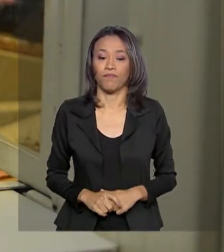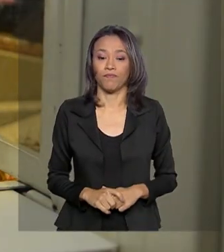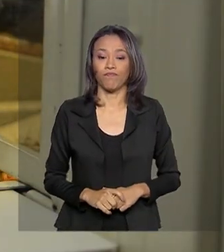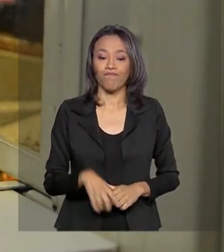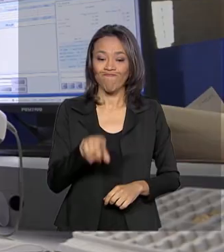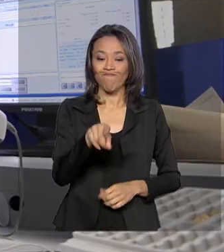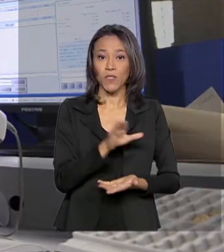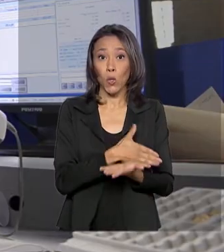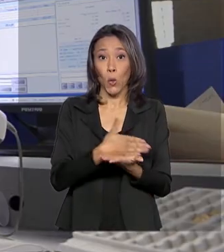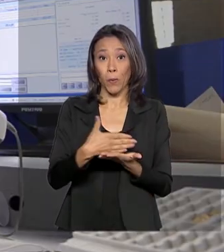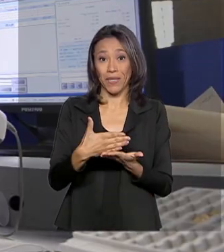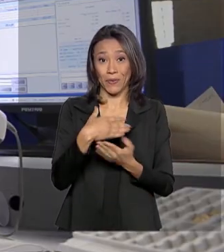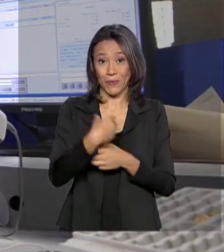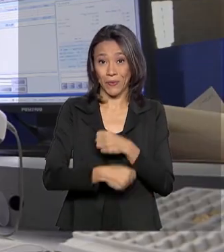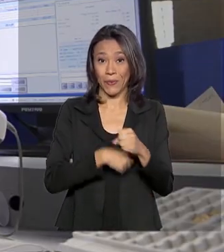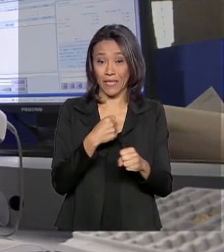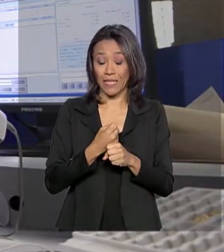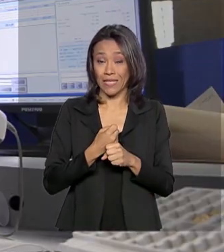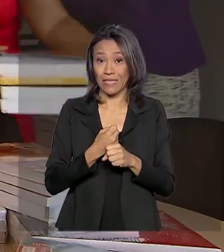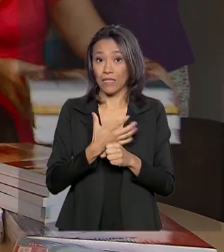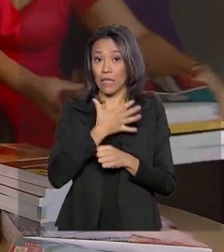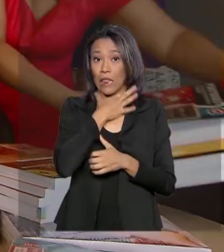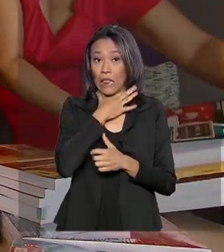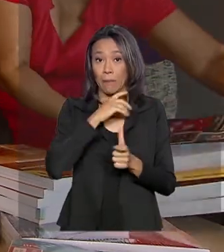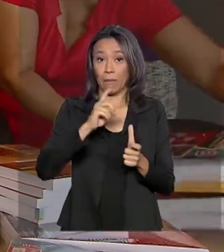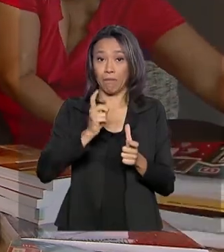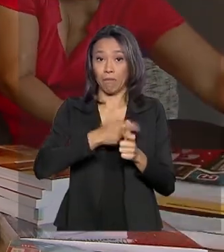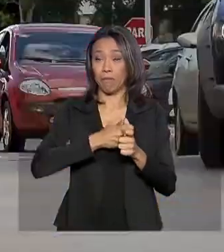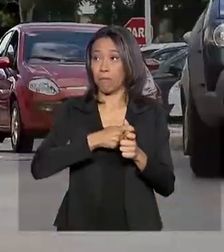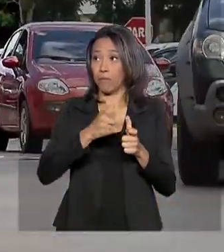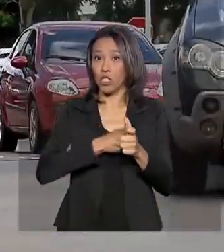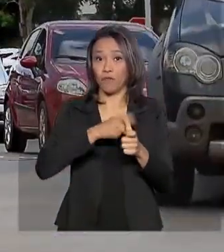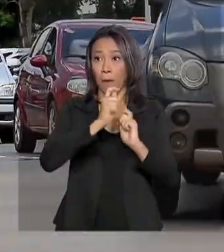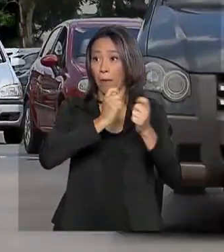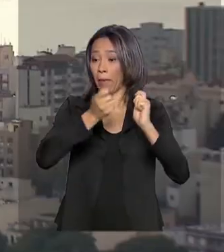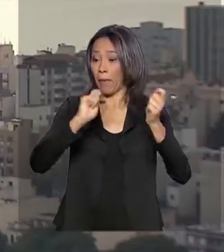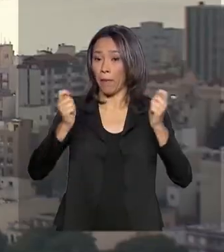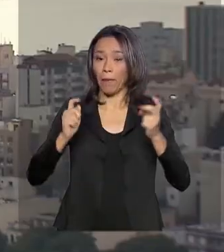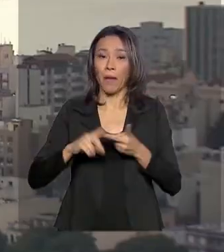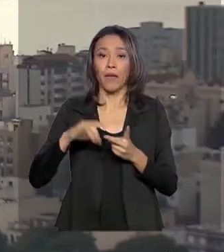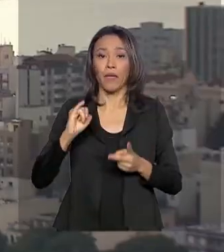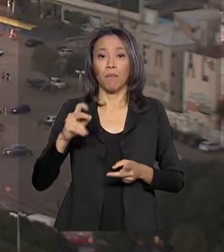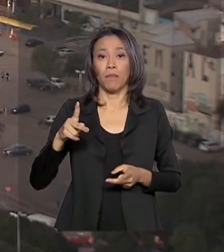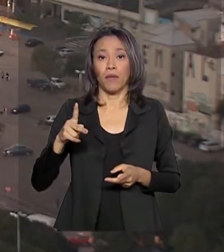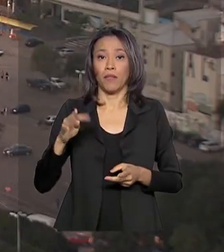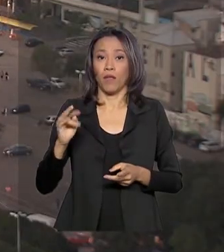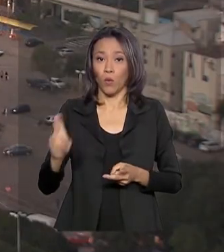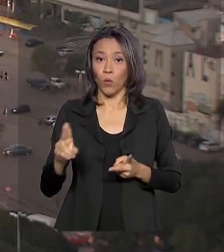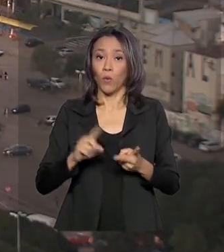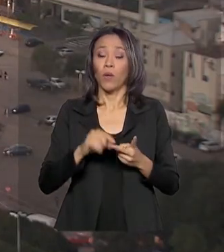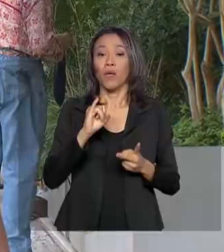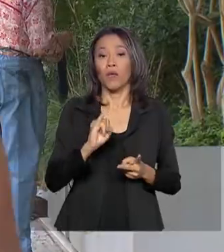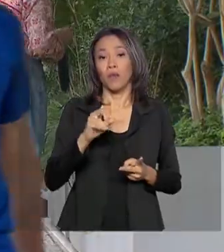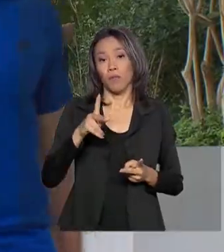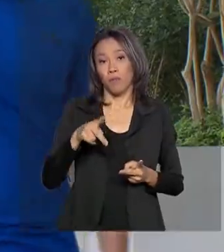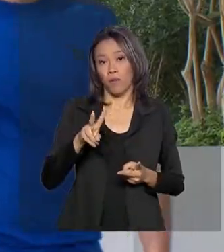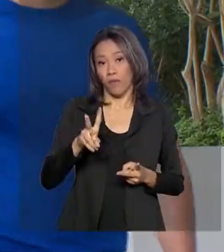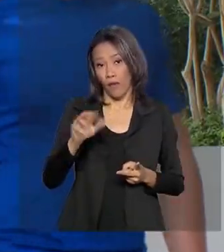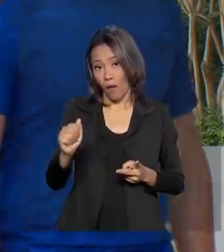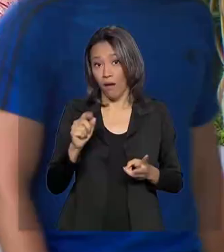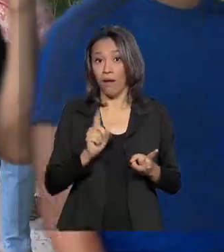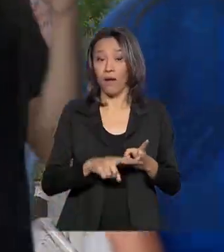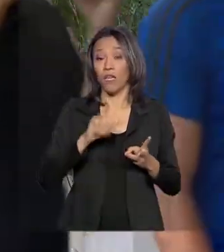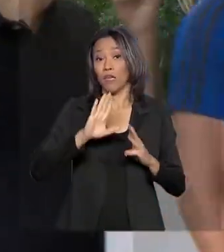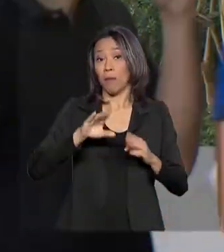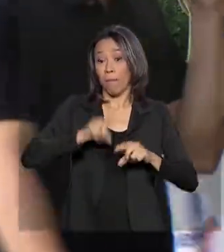Início do ano, o que não falta é conta para pagar. Material escolar, IPVA, IPTU. E aí não tem jeito. Muita